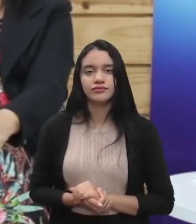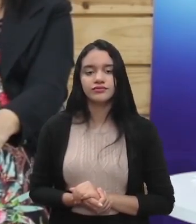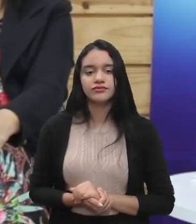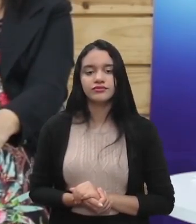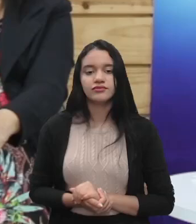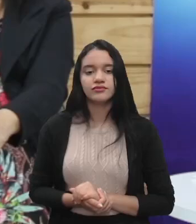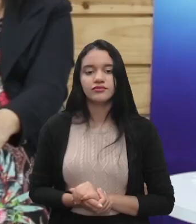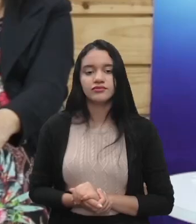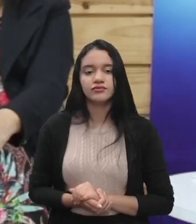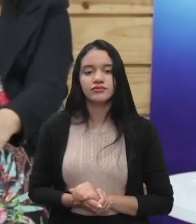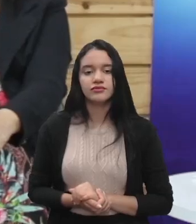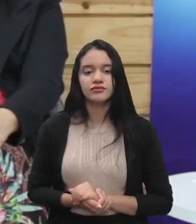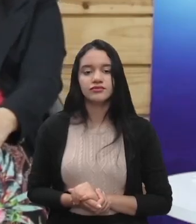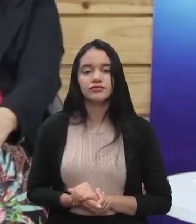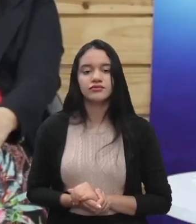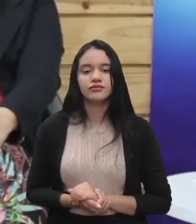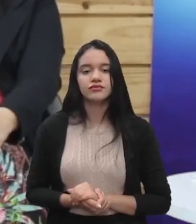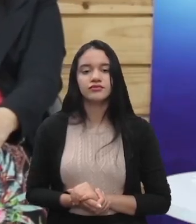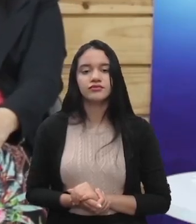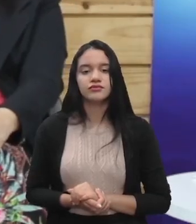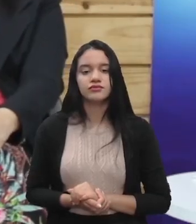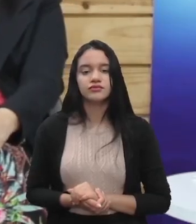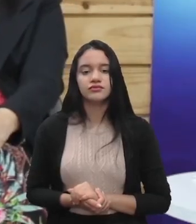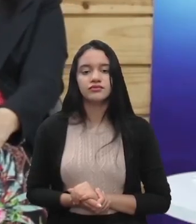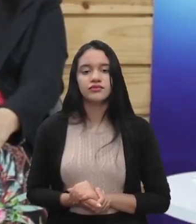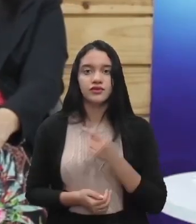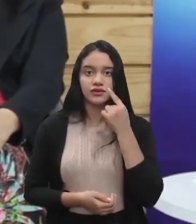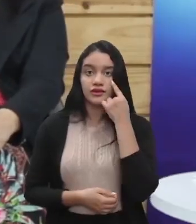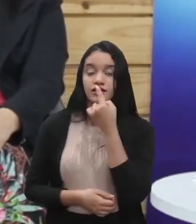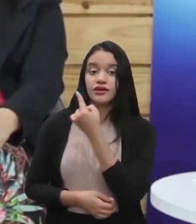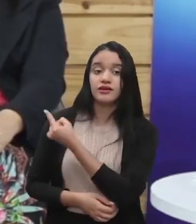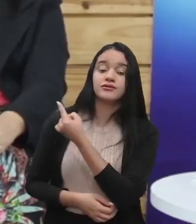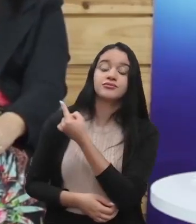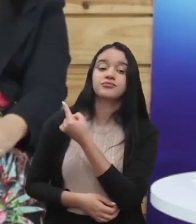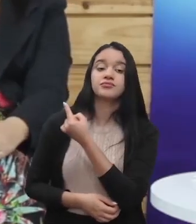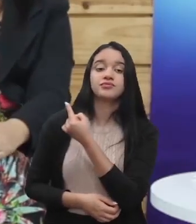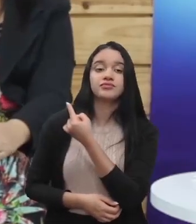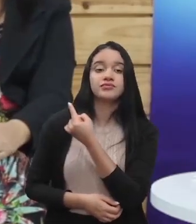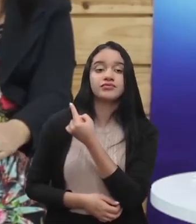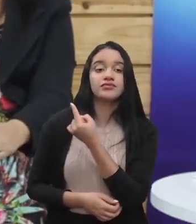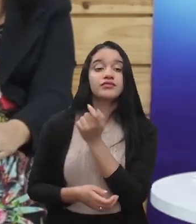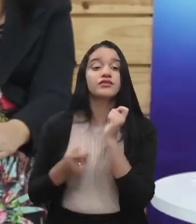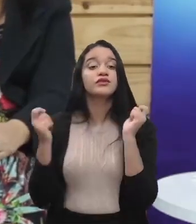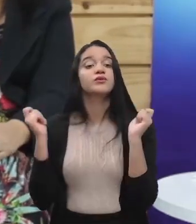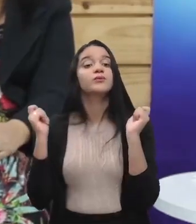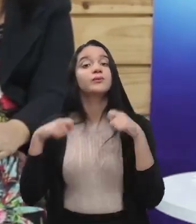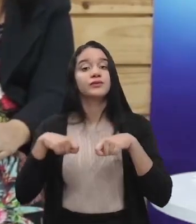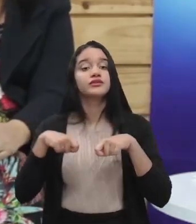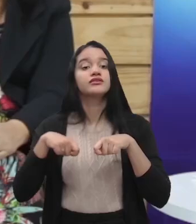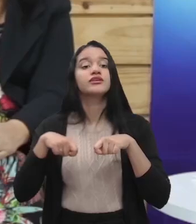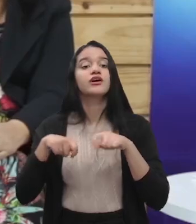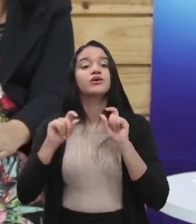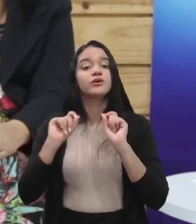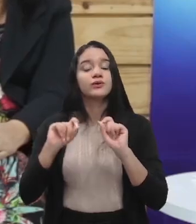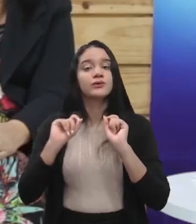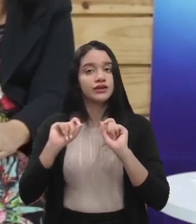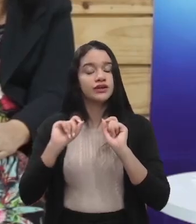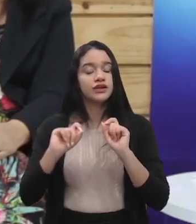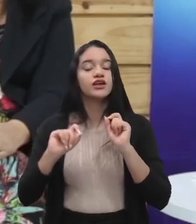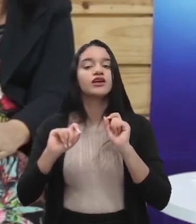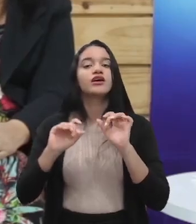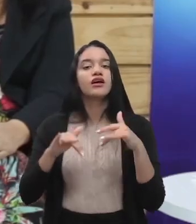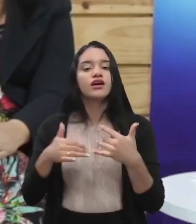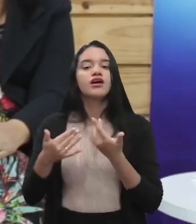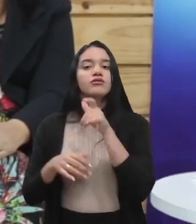Esses dois pontos aqui do talabate Y é o que vai possibilitar que o trabalhador se locomova